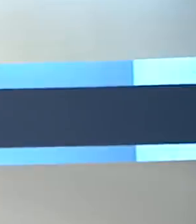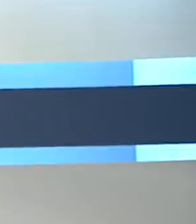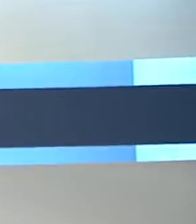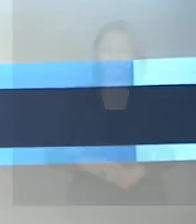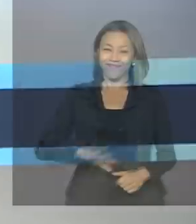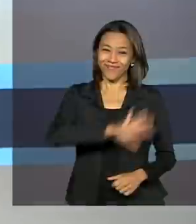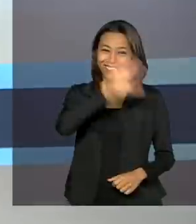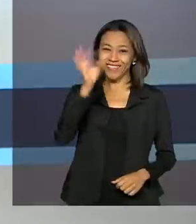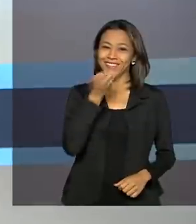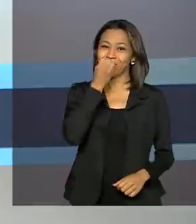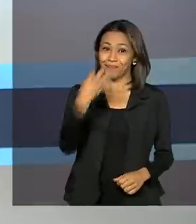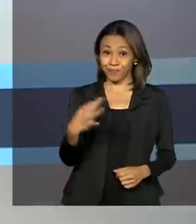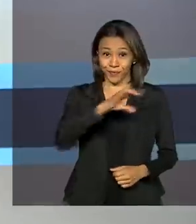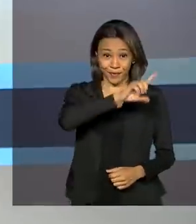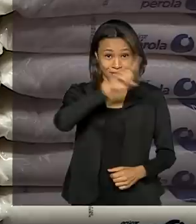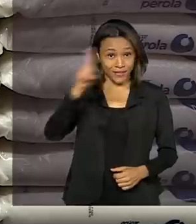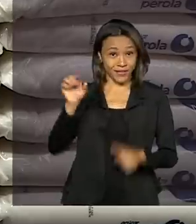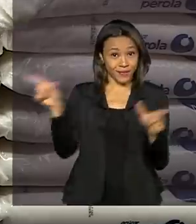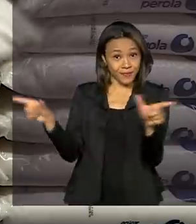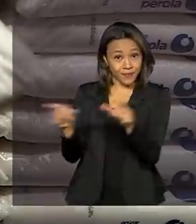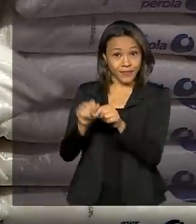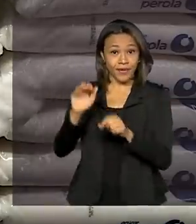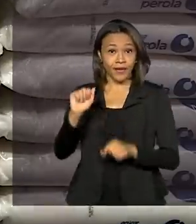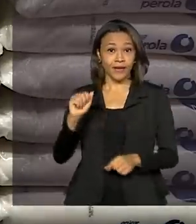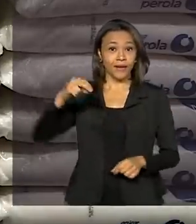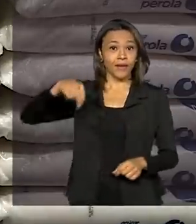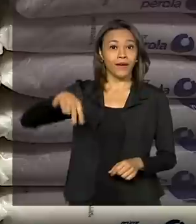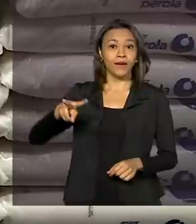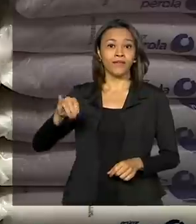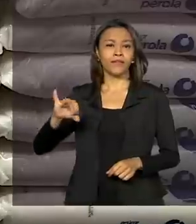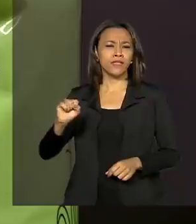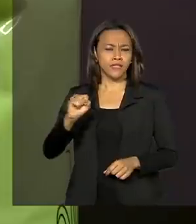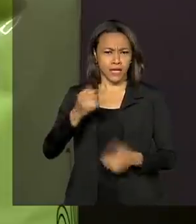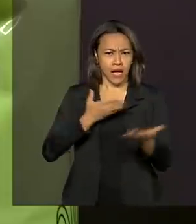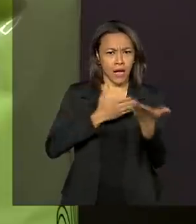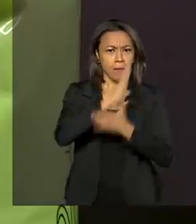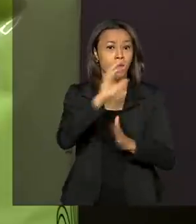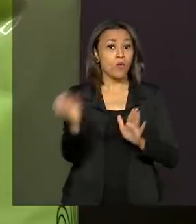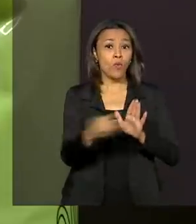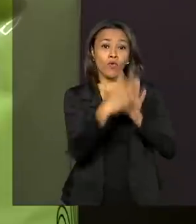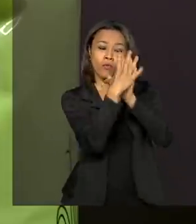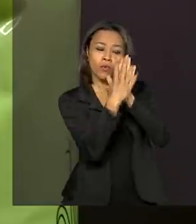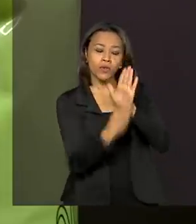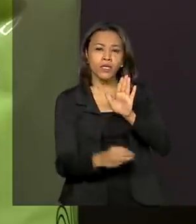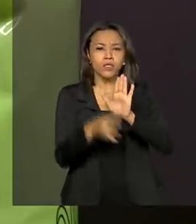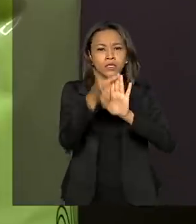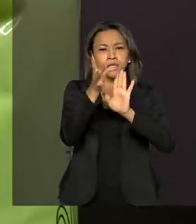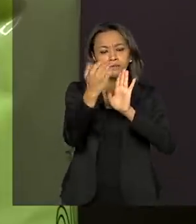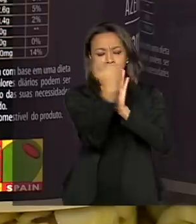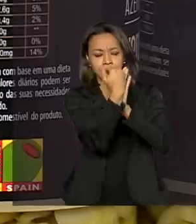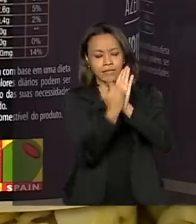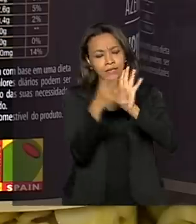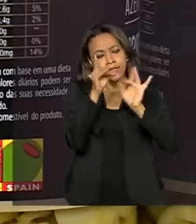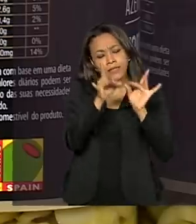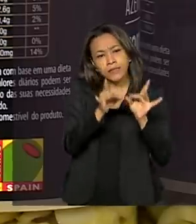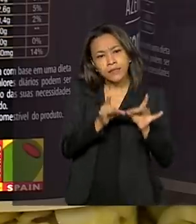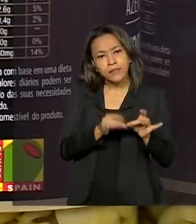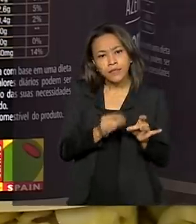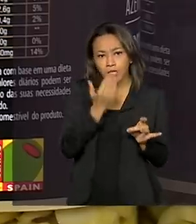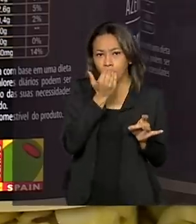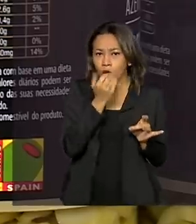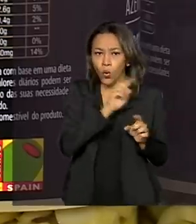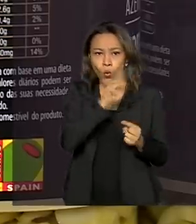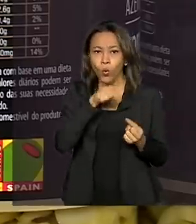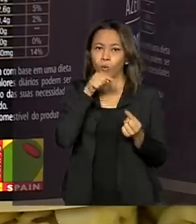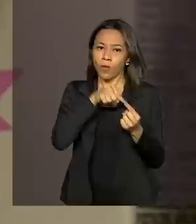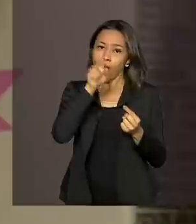Olá, bom dia! Anvisa aprova novo modelo de rotulagem nutricional dos alimentos. A medida é